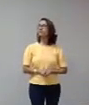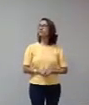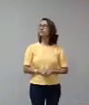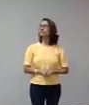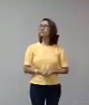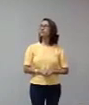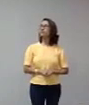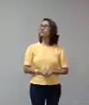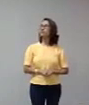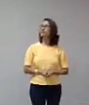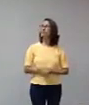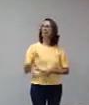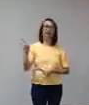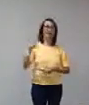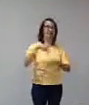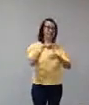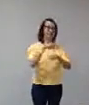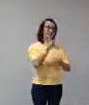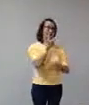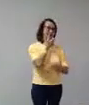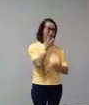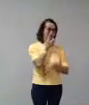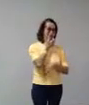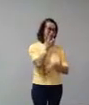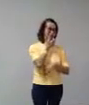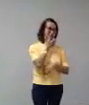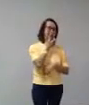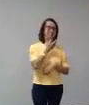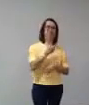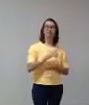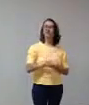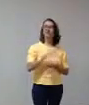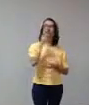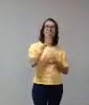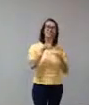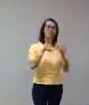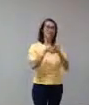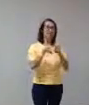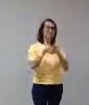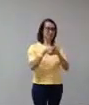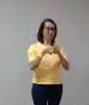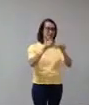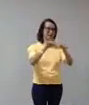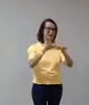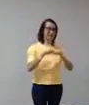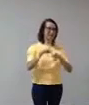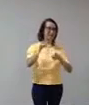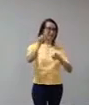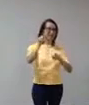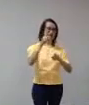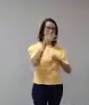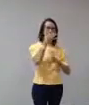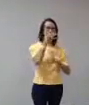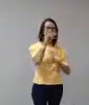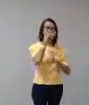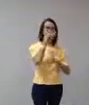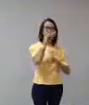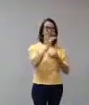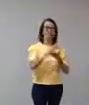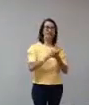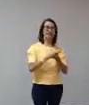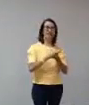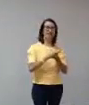Aqui já foi na Inglaterra. nós conseguimos aprovar lá com o Vitório, que é esse meu sênior lá agora, um